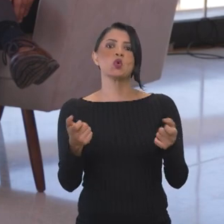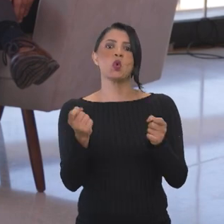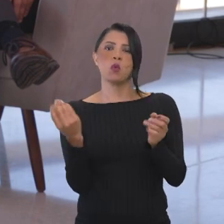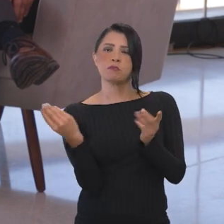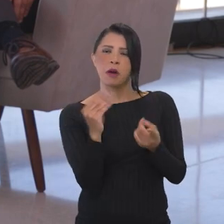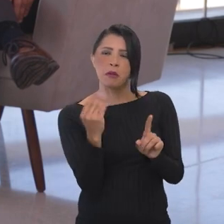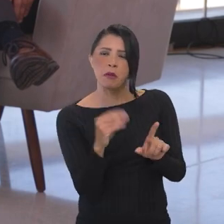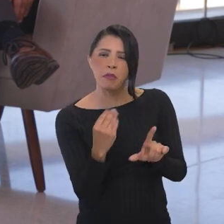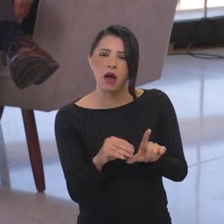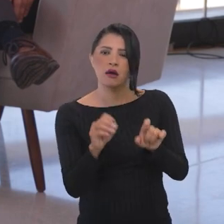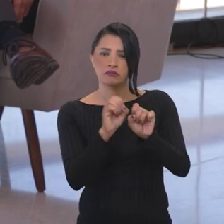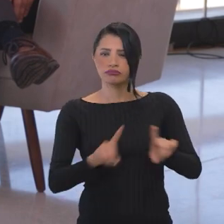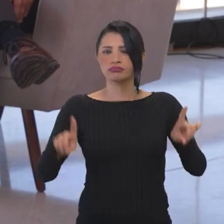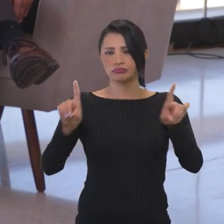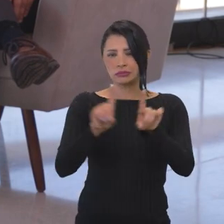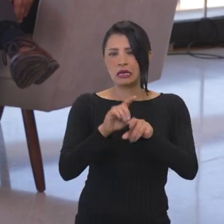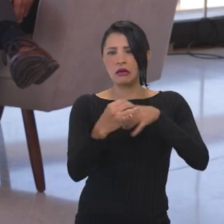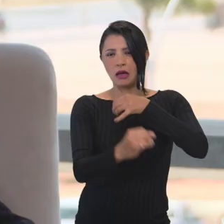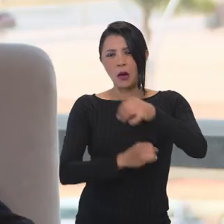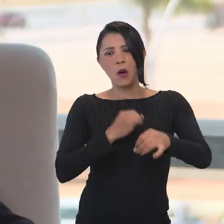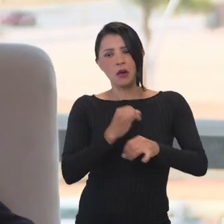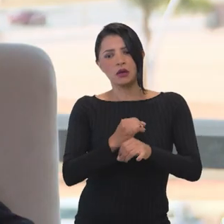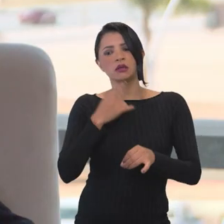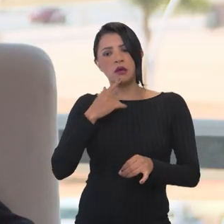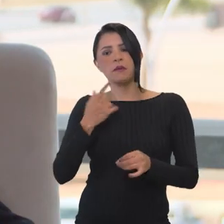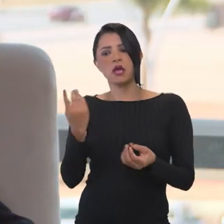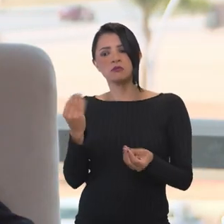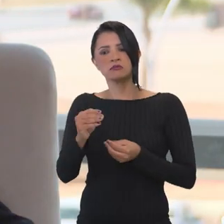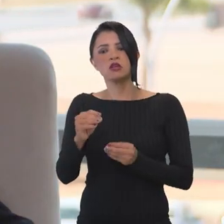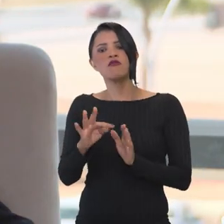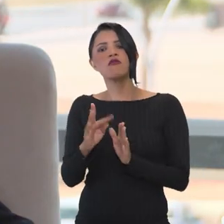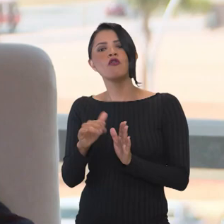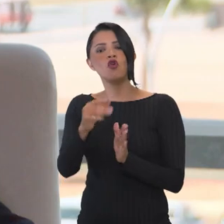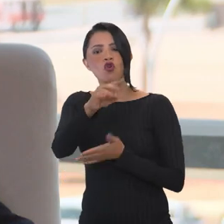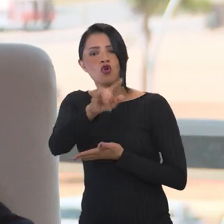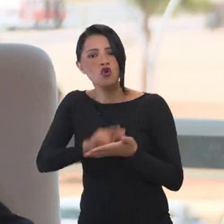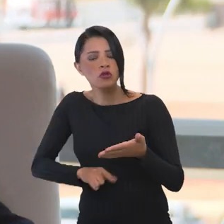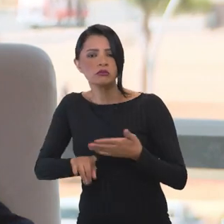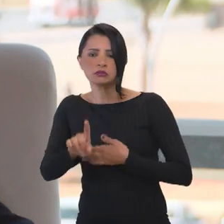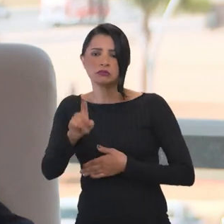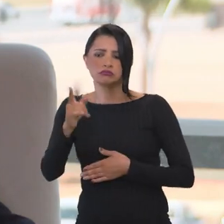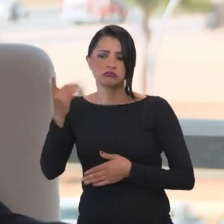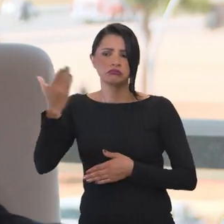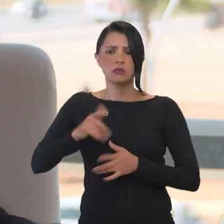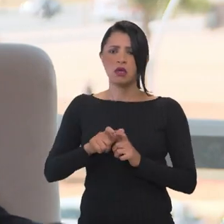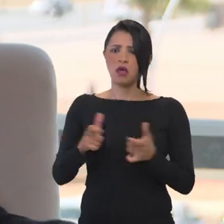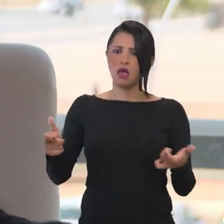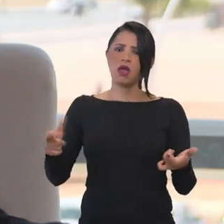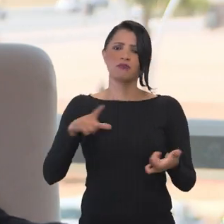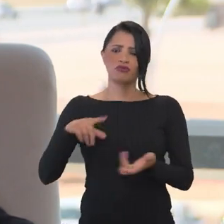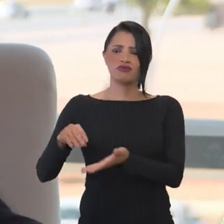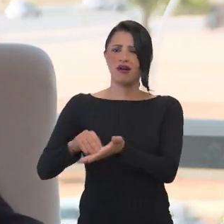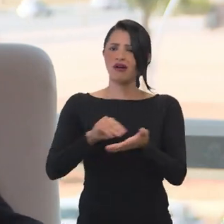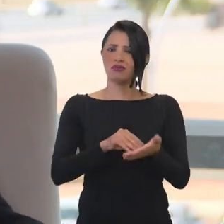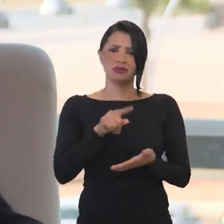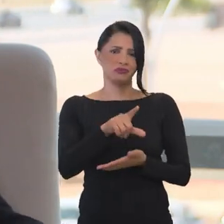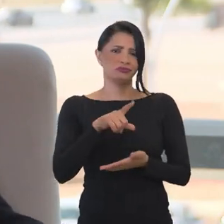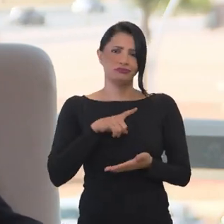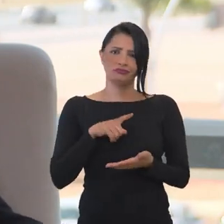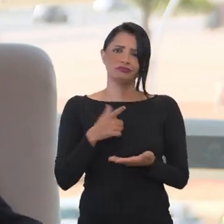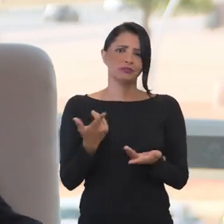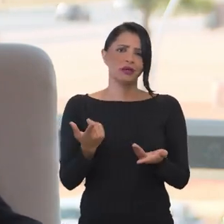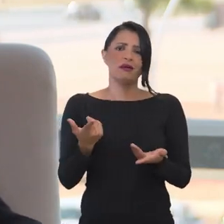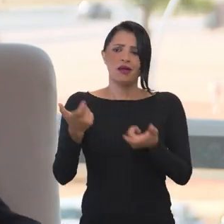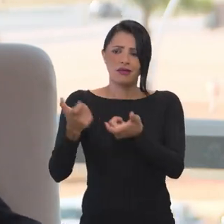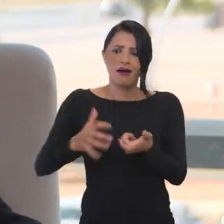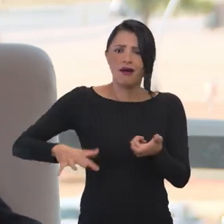digitalização, mas também de dimensionar corretamente a folha. E a gente viu que grande parte, não foi digitalização, foi precarização mesmo. Então,